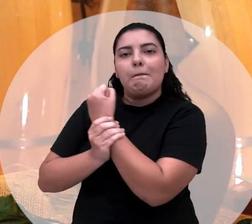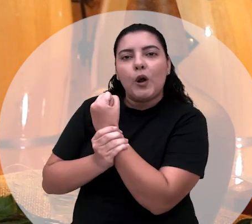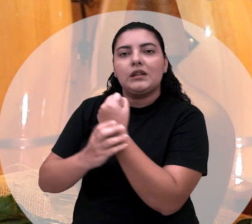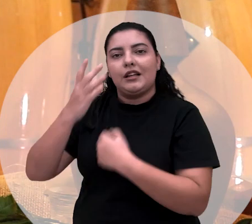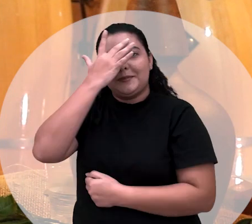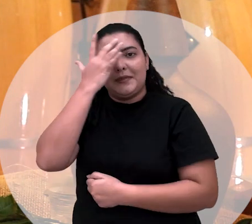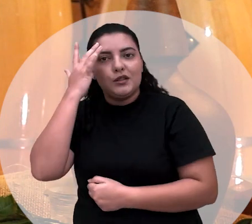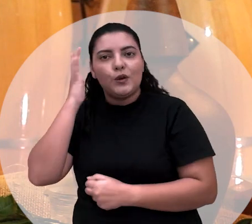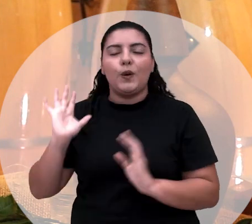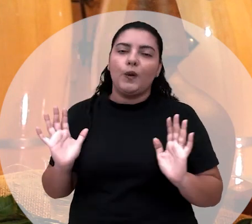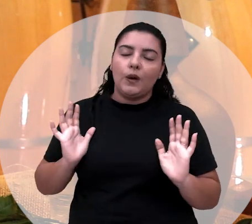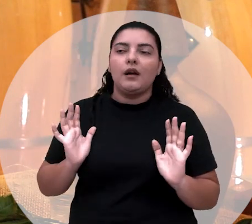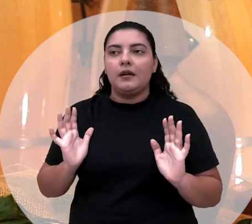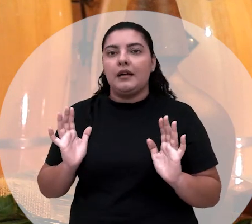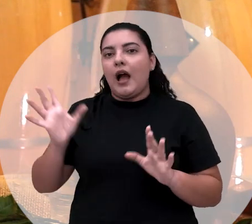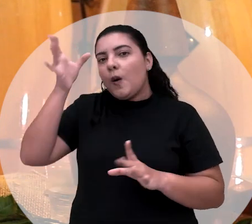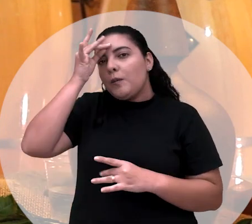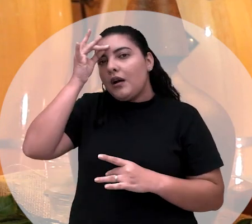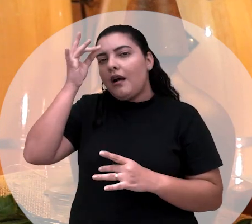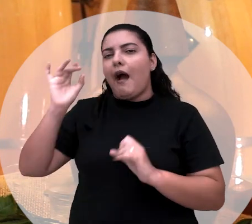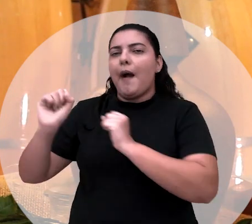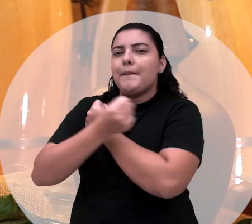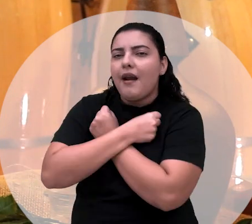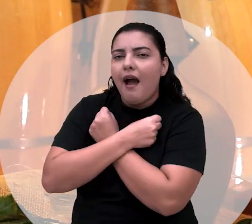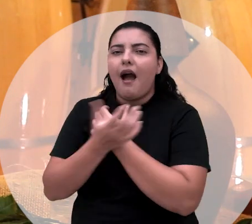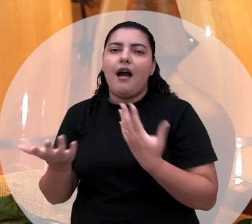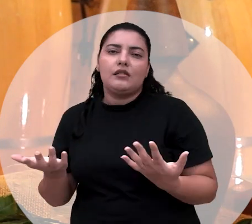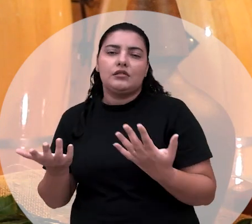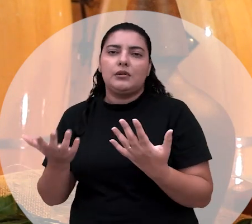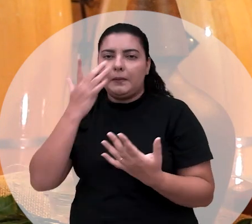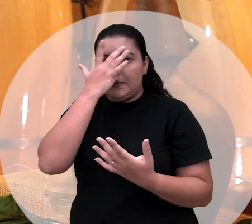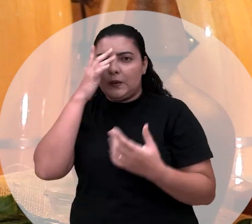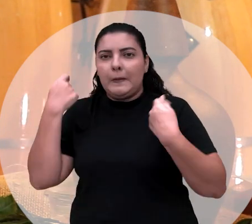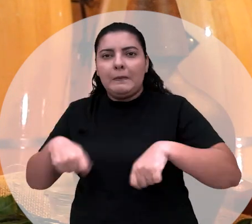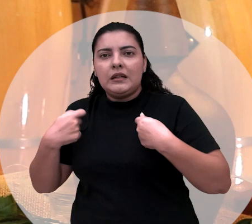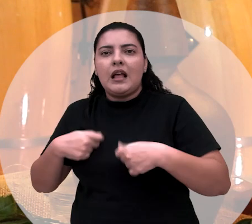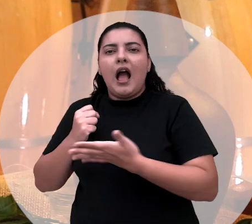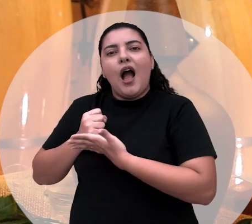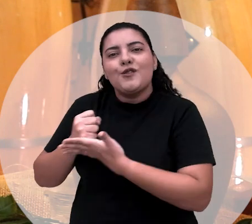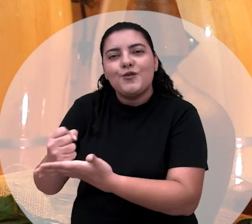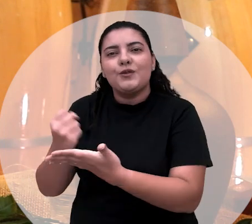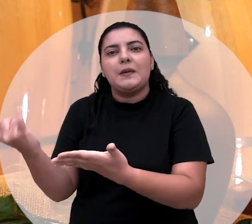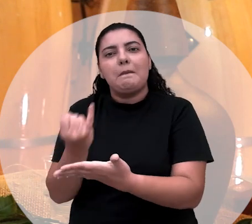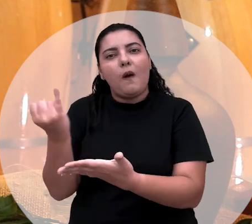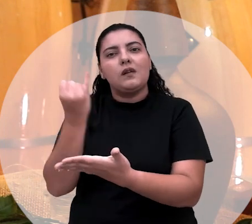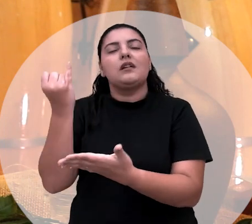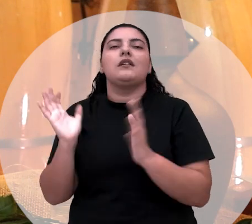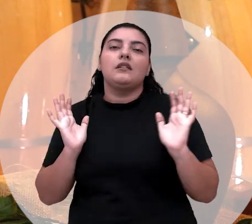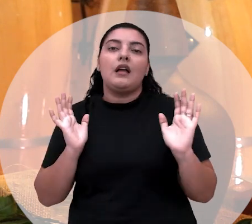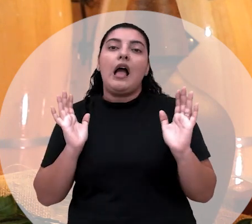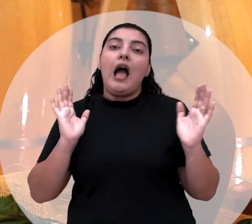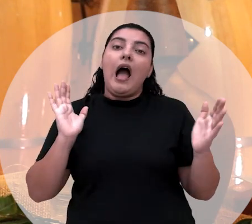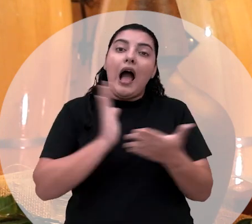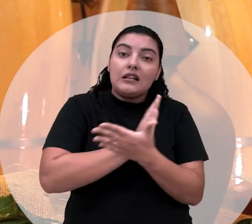ela fazendo, vamos supor, dando um abraço naquela pessoa que está precisando daquele abraço. É muito importante, às vezes. E às